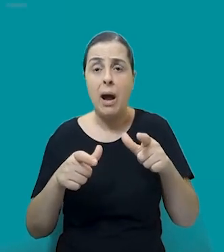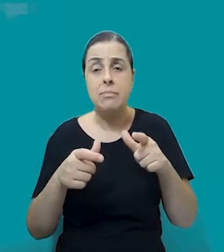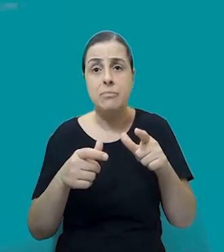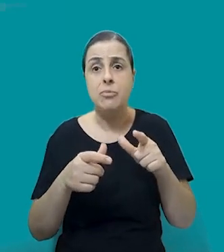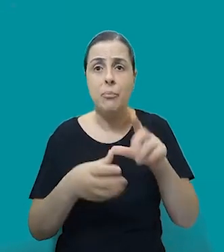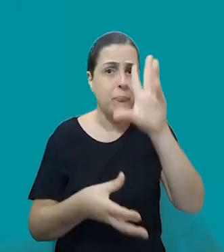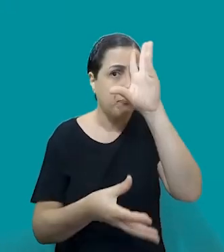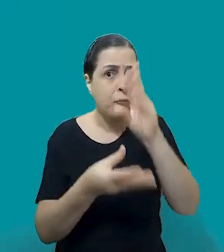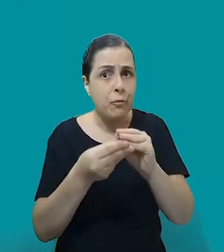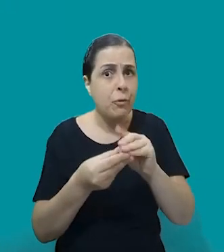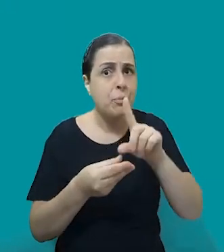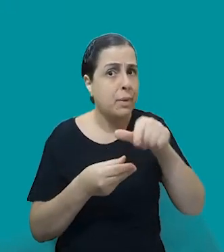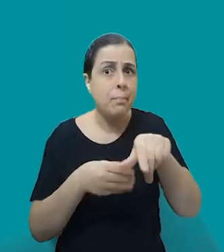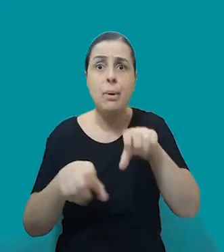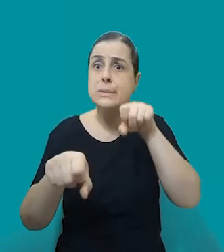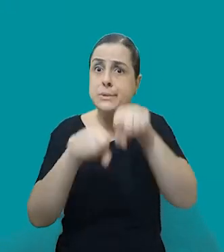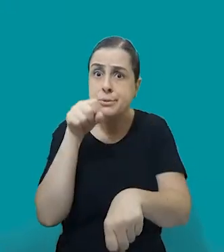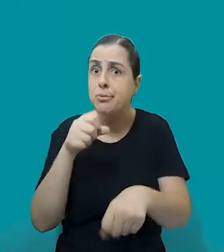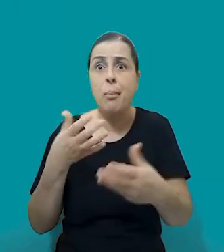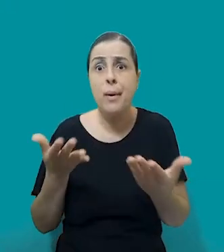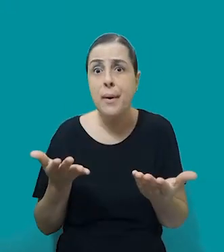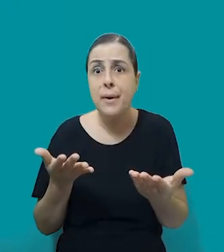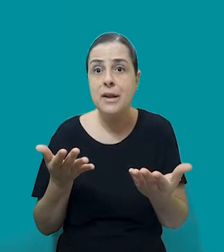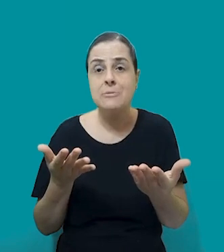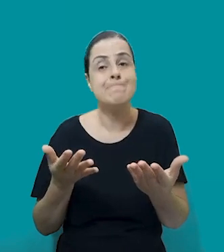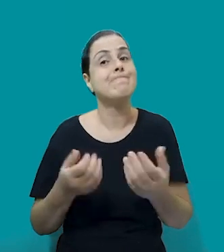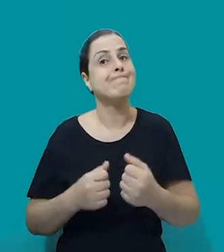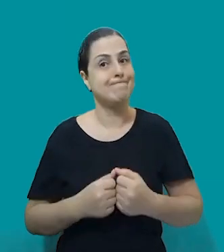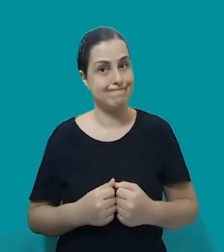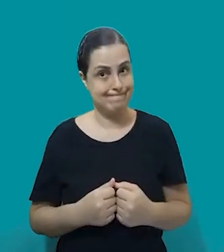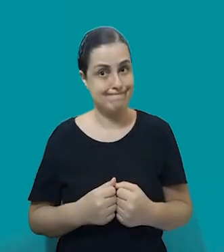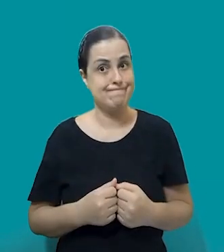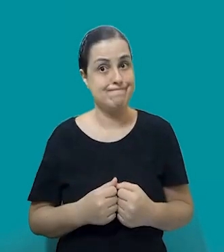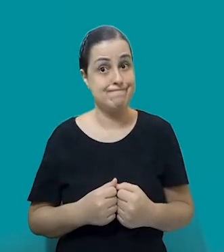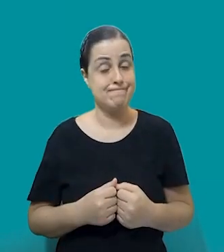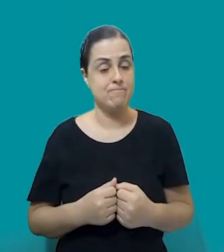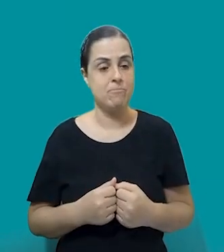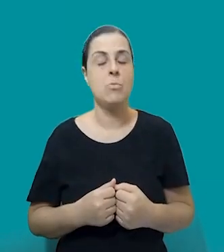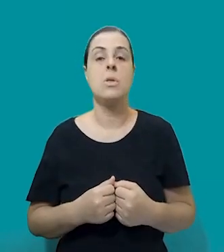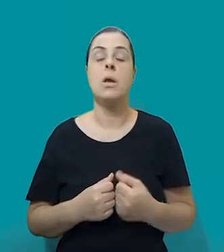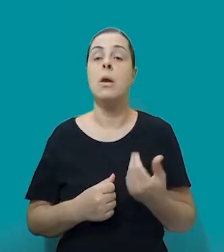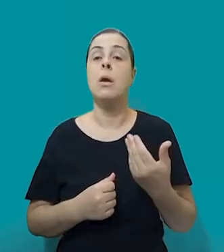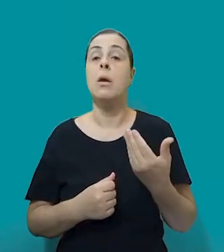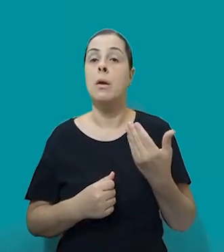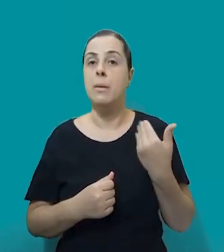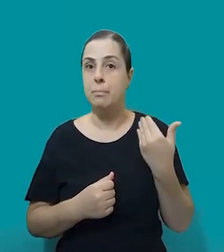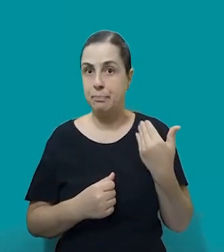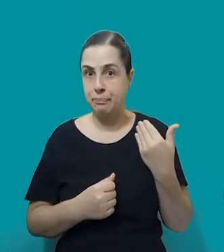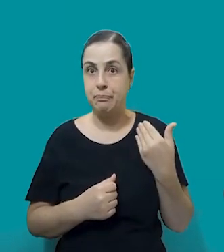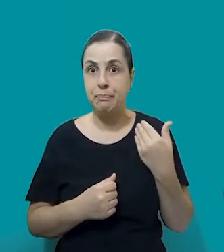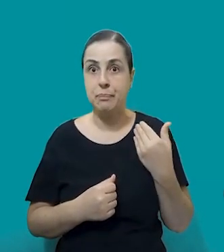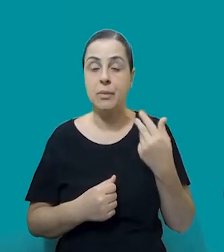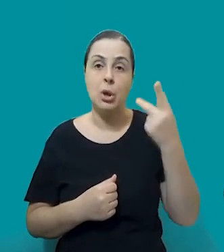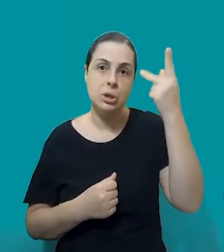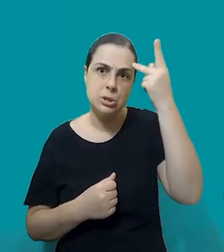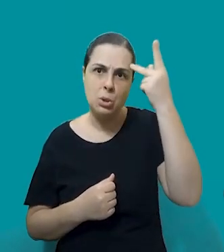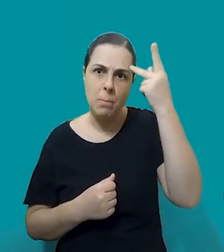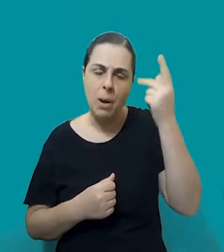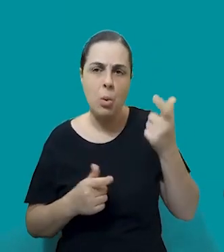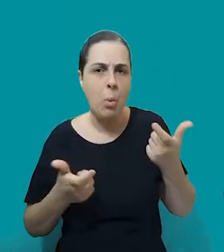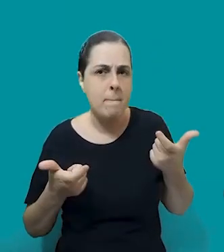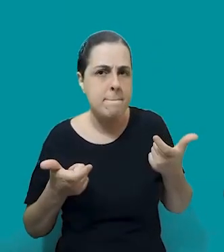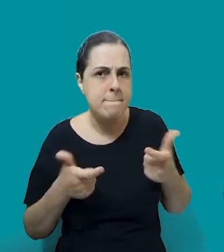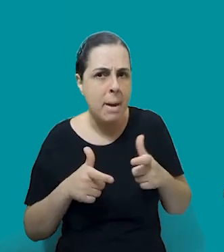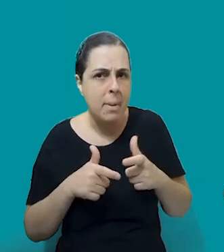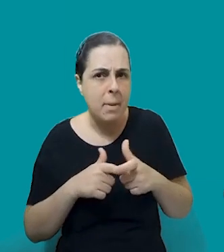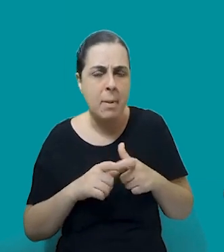aumentaram no ano passado, né? A gente vinha numa faixa, uma série decrescente em relação a feminicídios e a gente teve um